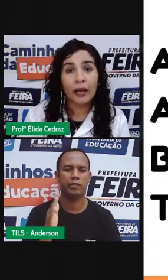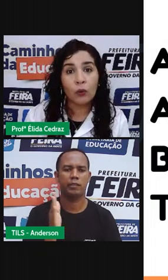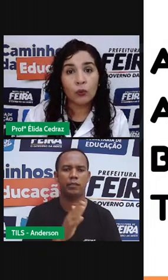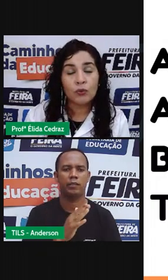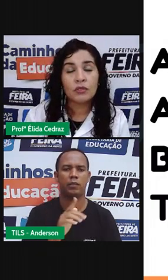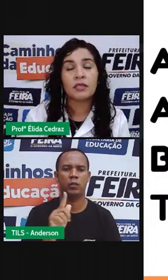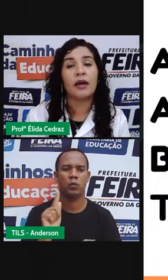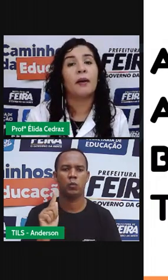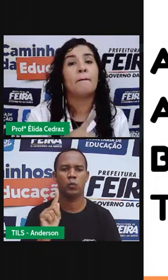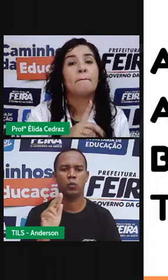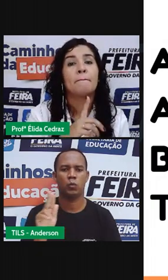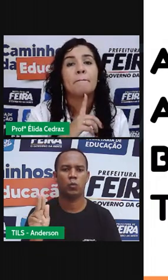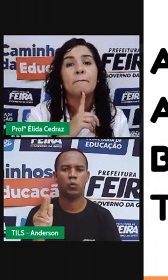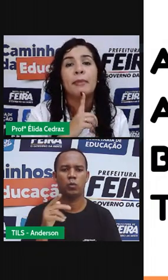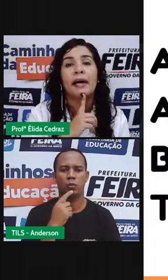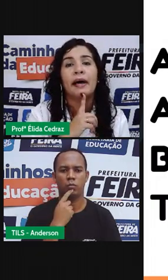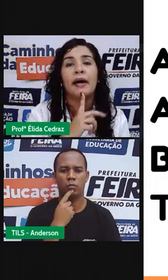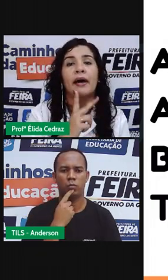Bagunça.